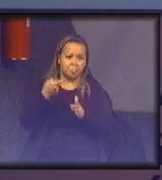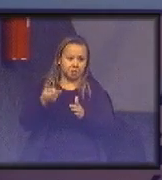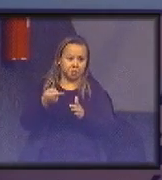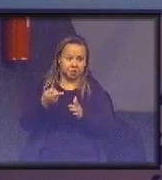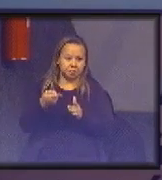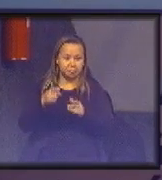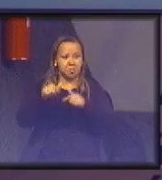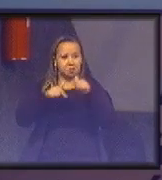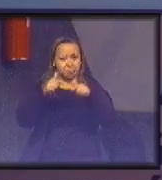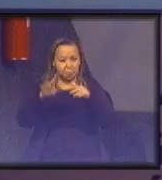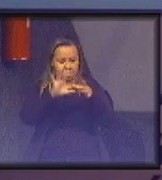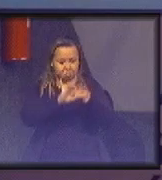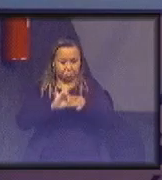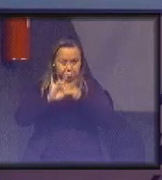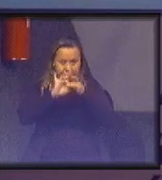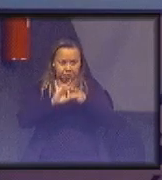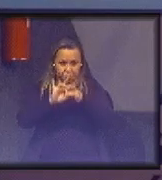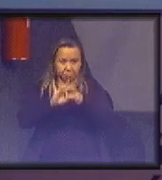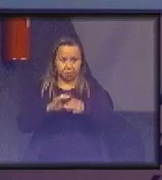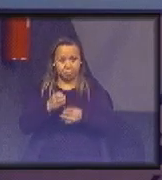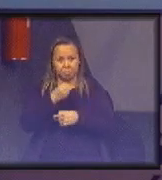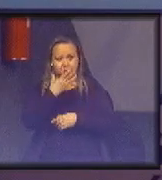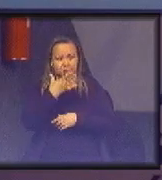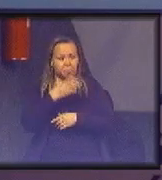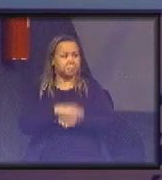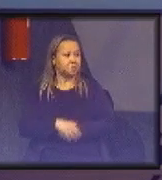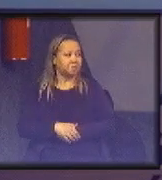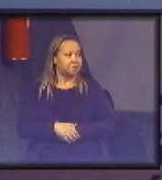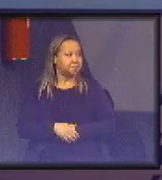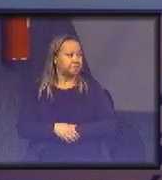conjunto, que isso também é razoável e aceito.